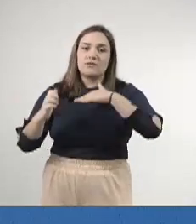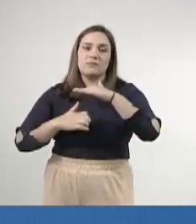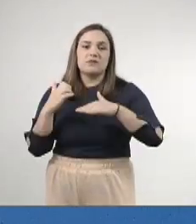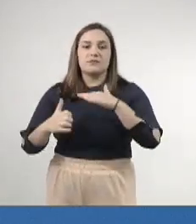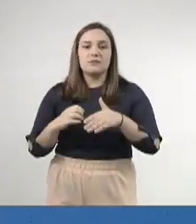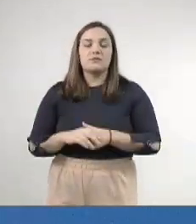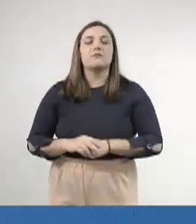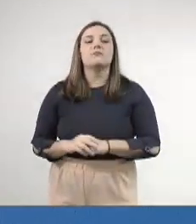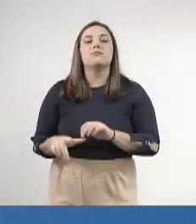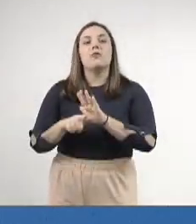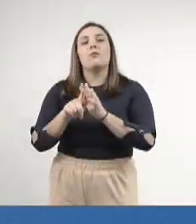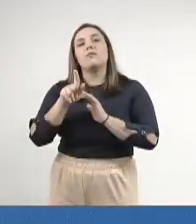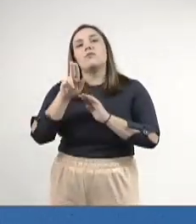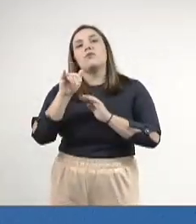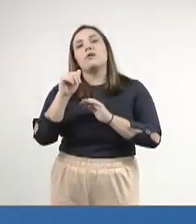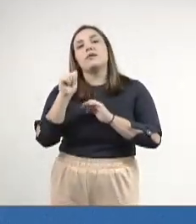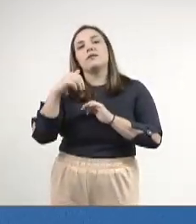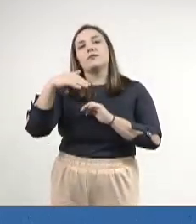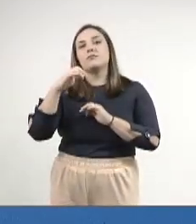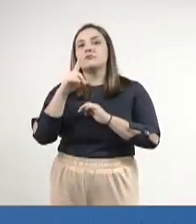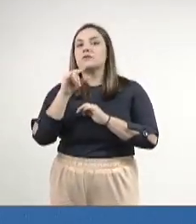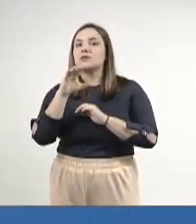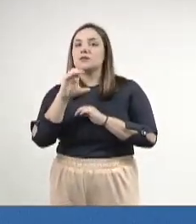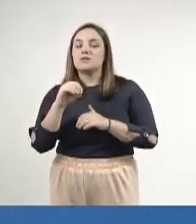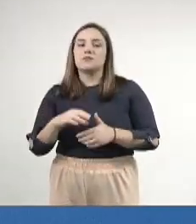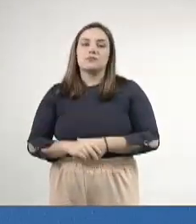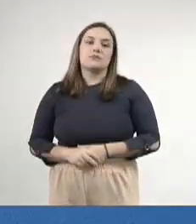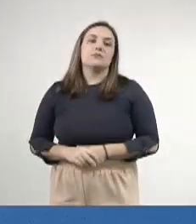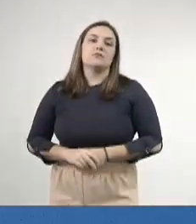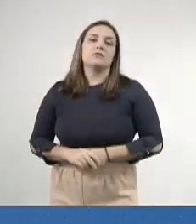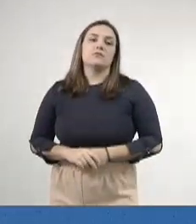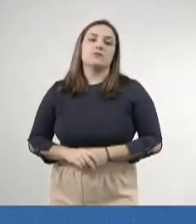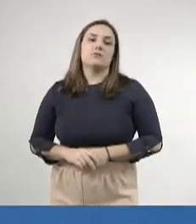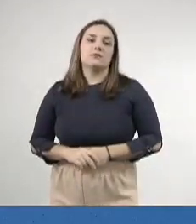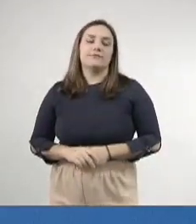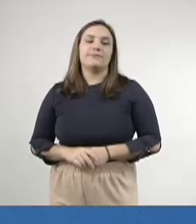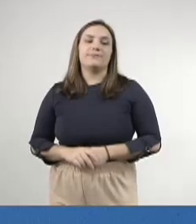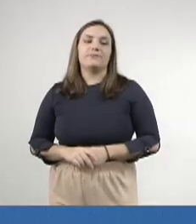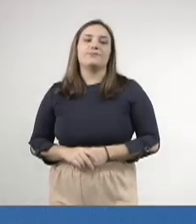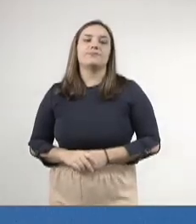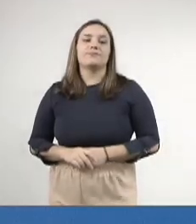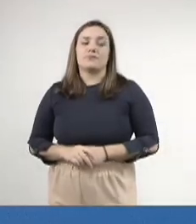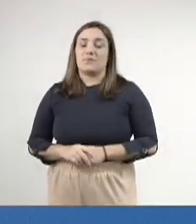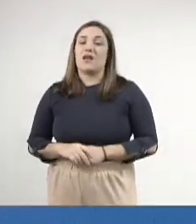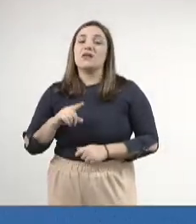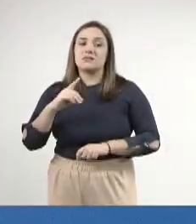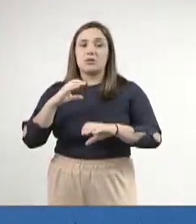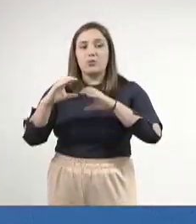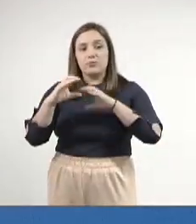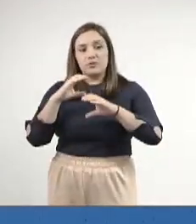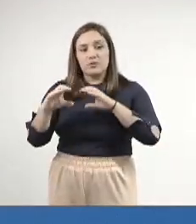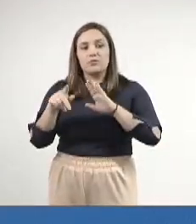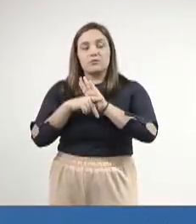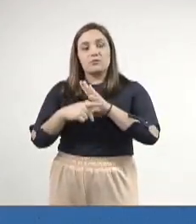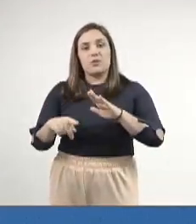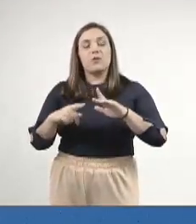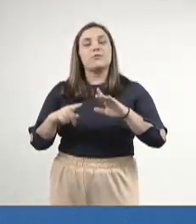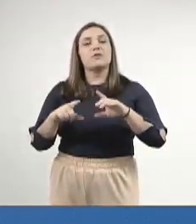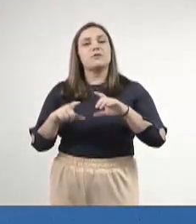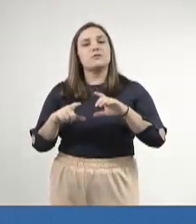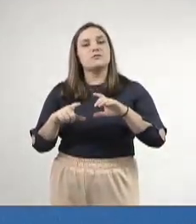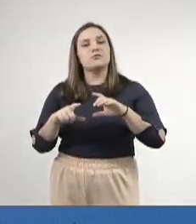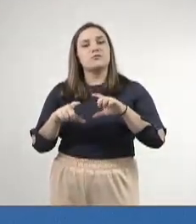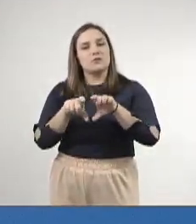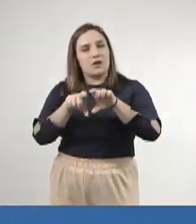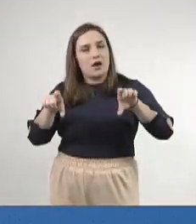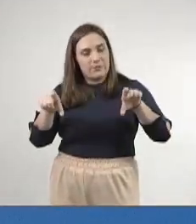guia médico online ou impresso. Parágrafo único. A comunicação referida no capítulo deste artigo deve ocorrer